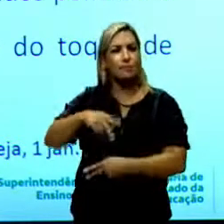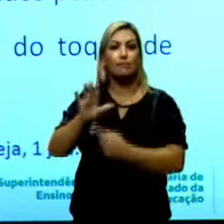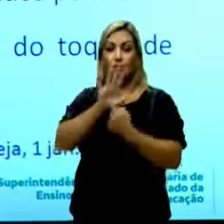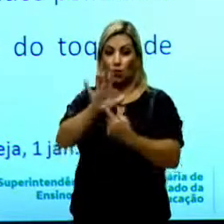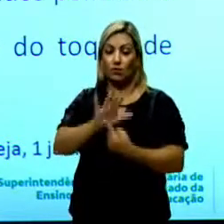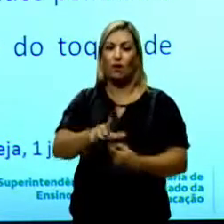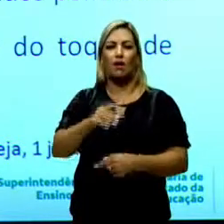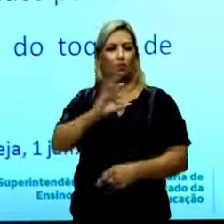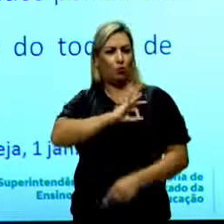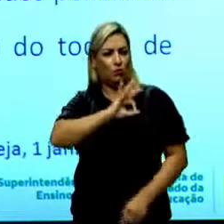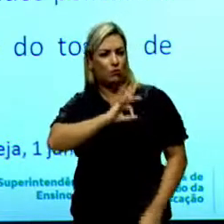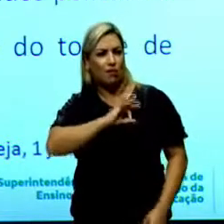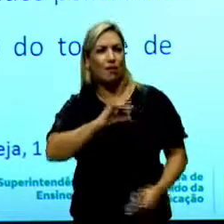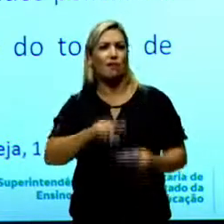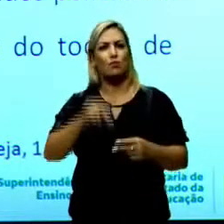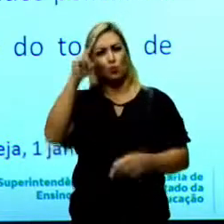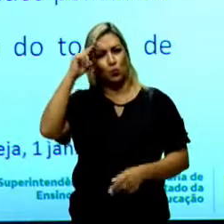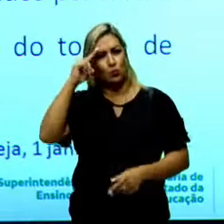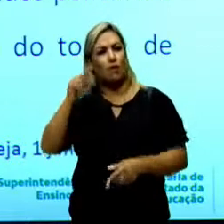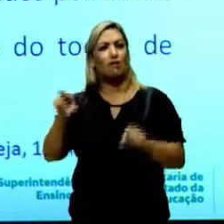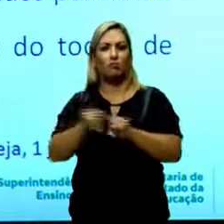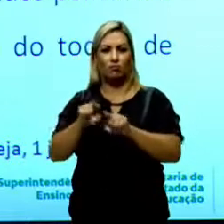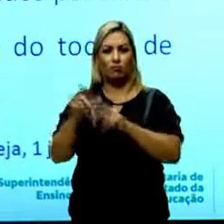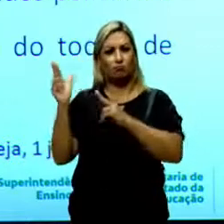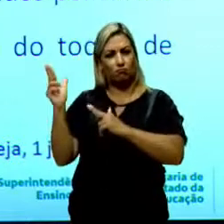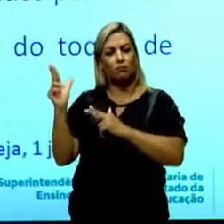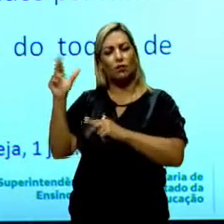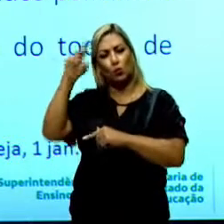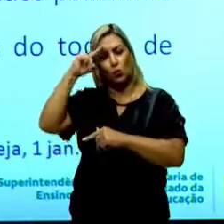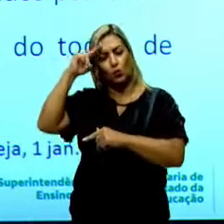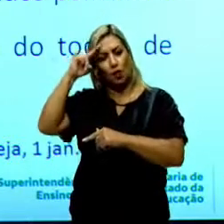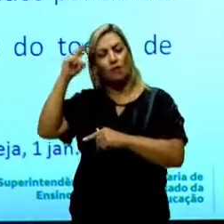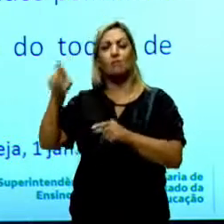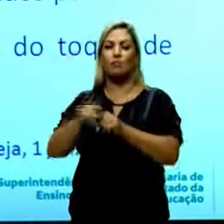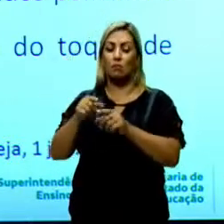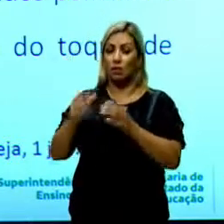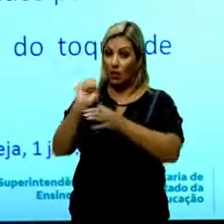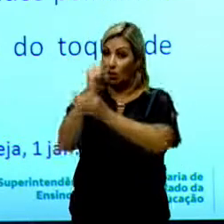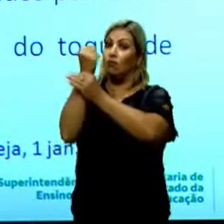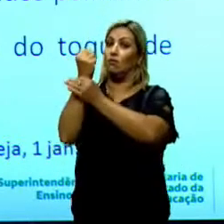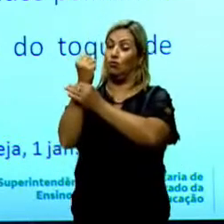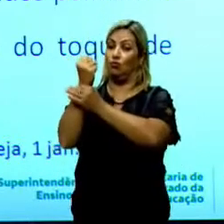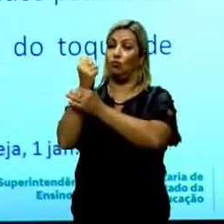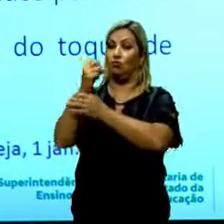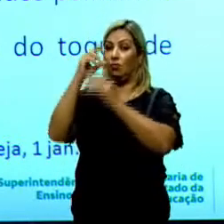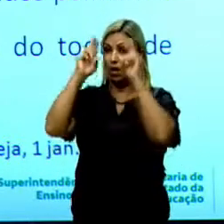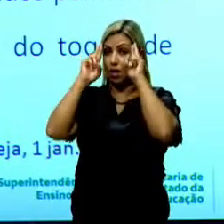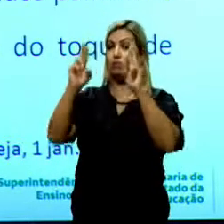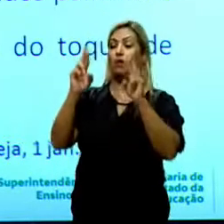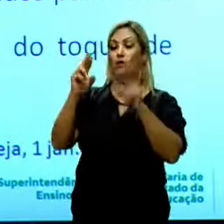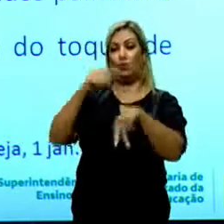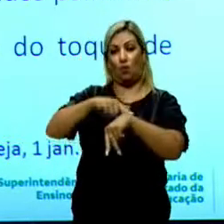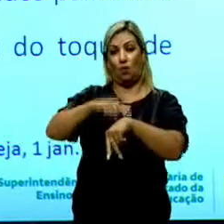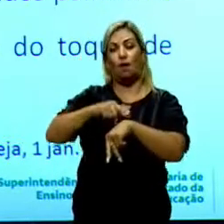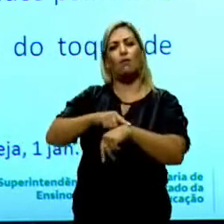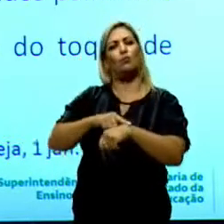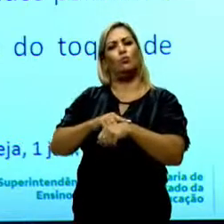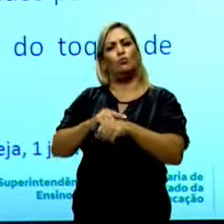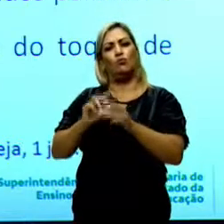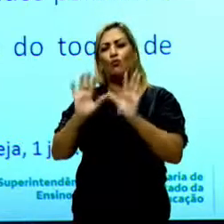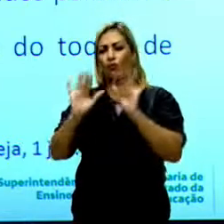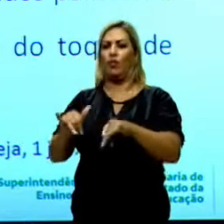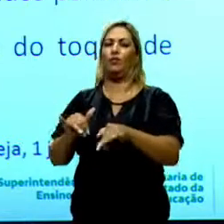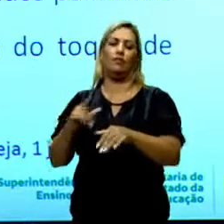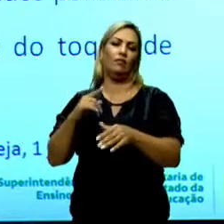policiais e soldados, em alguns casos, para garantir o cumprimento do toque de recolher e a